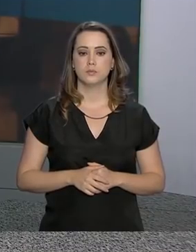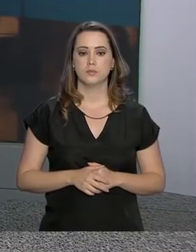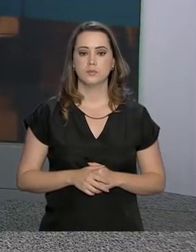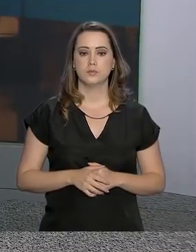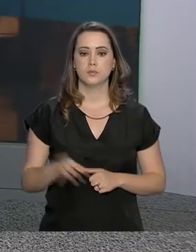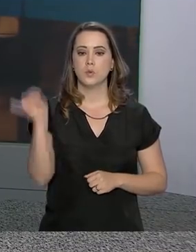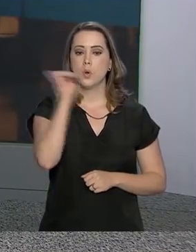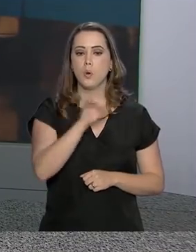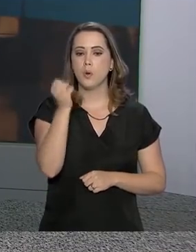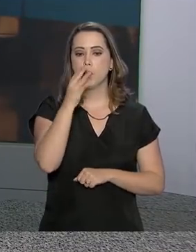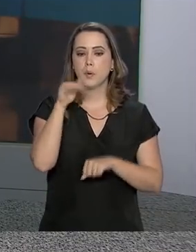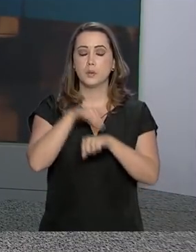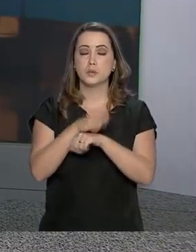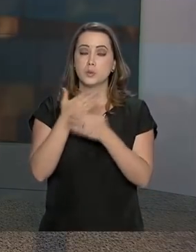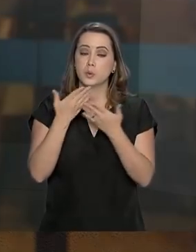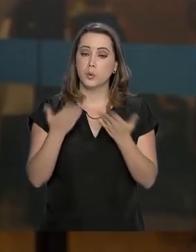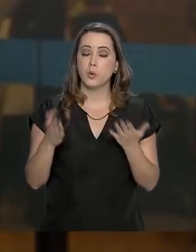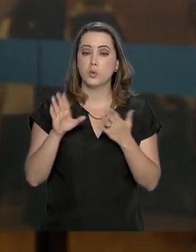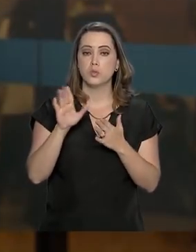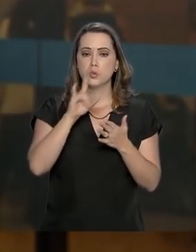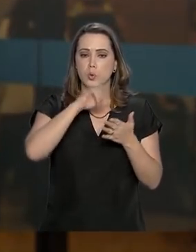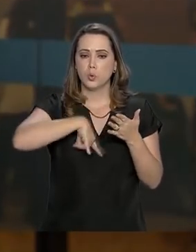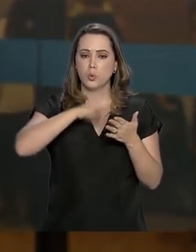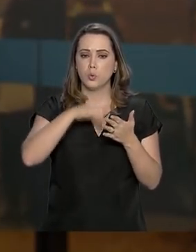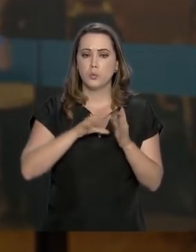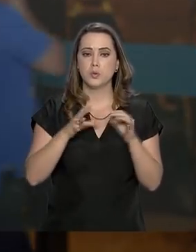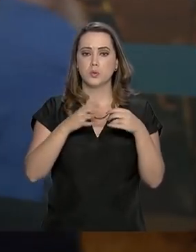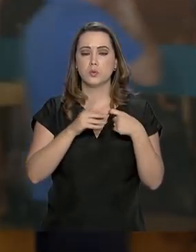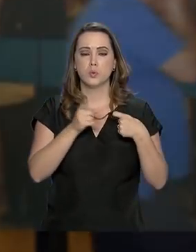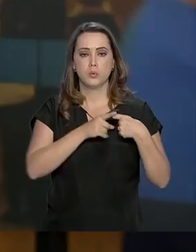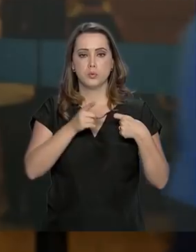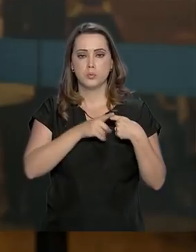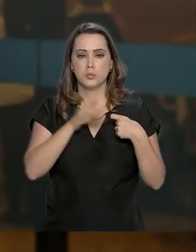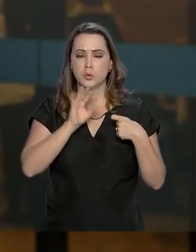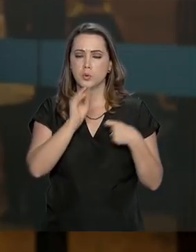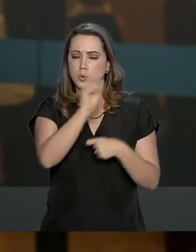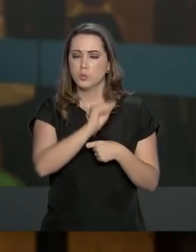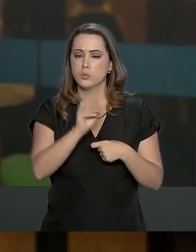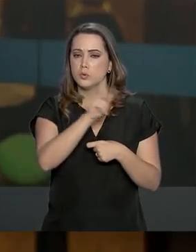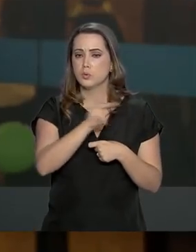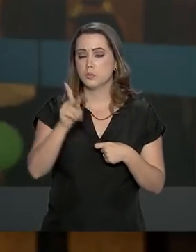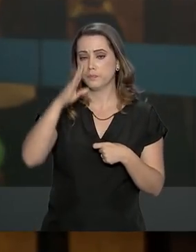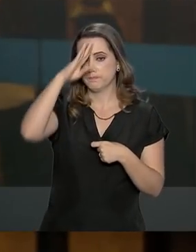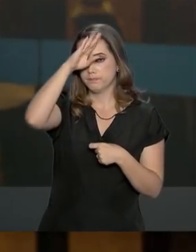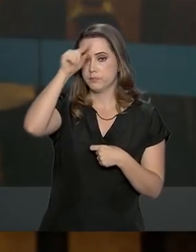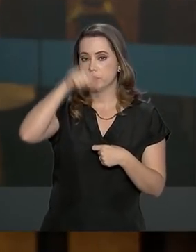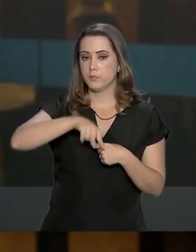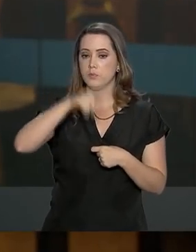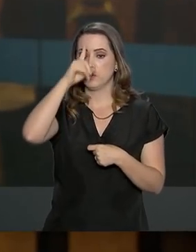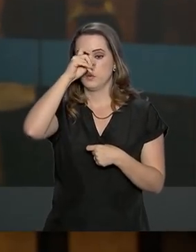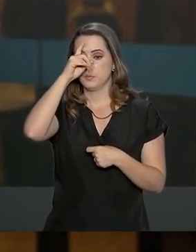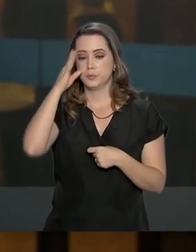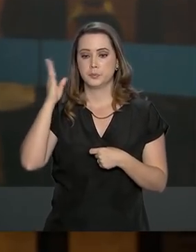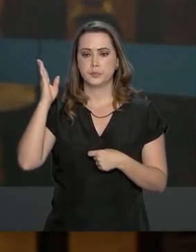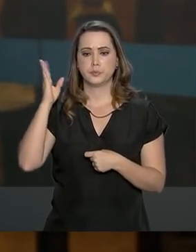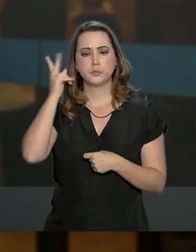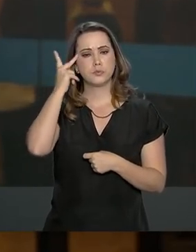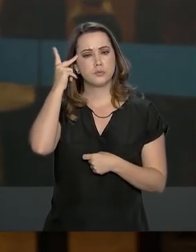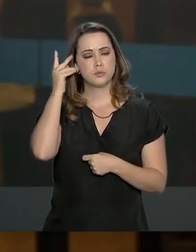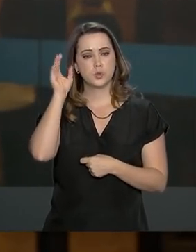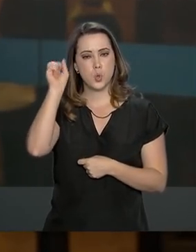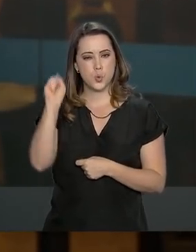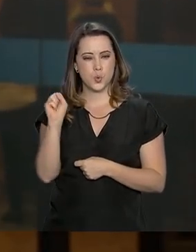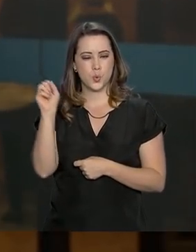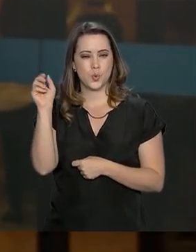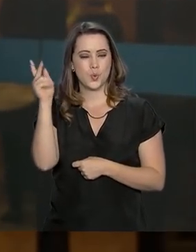Boa noite, Alessandra. O último boletim divulgado pela equipe médica que cuida do presidente Jair Bolsonaro aqui no hospital Albert Einstein, na zona sul da capital